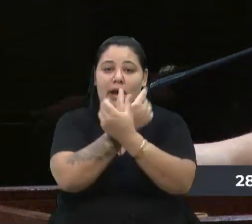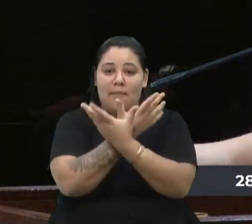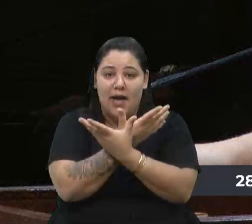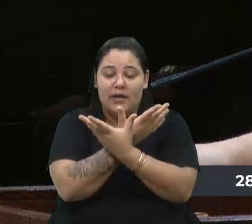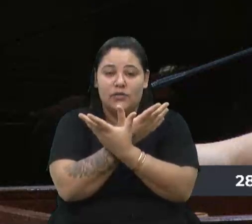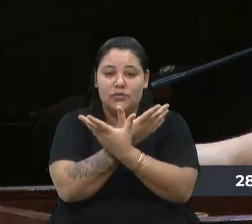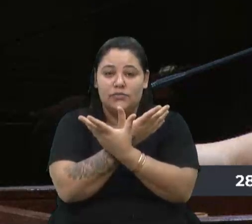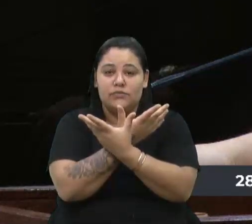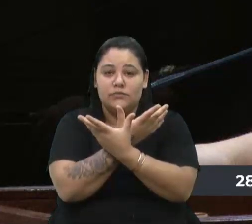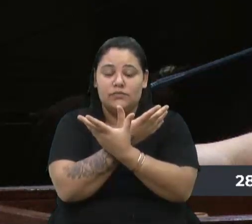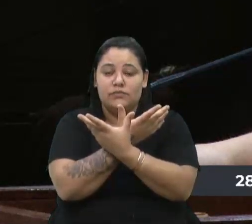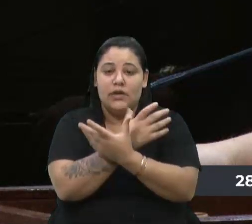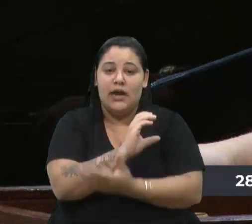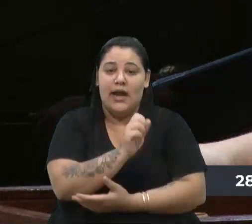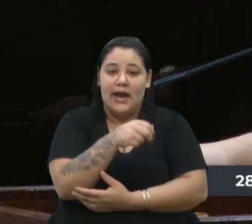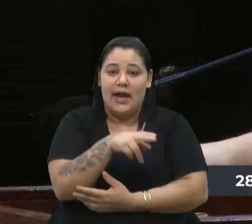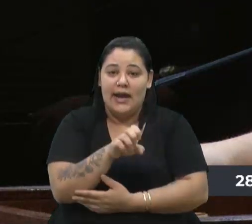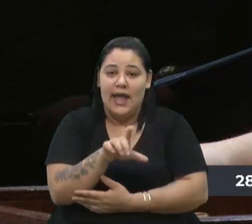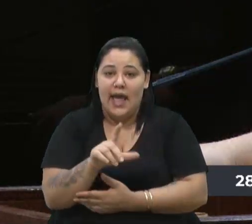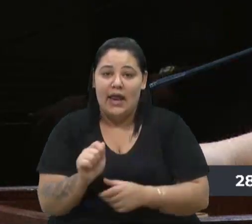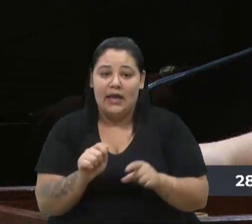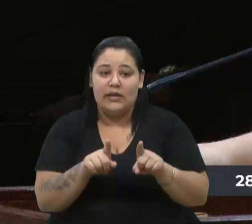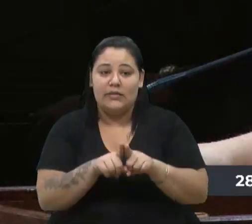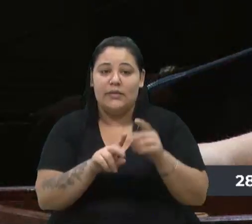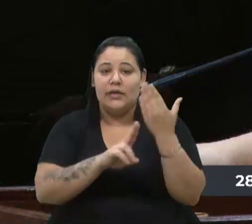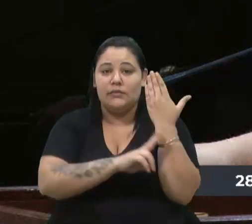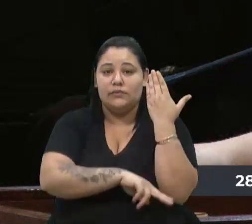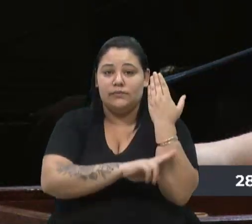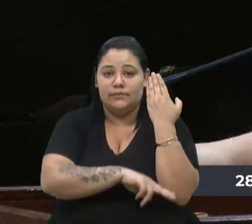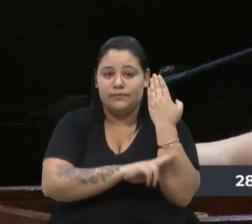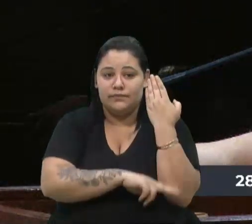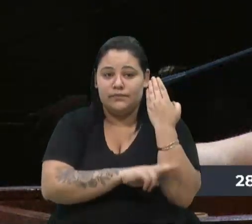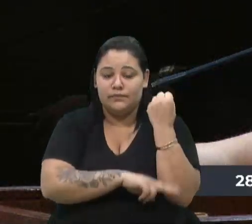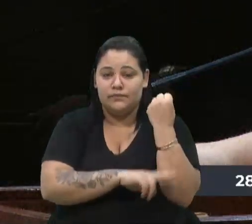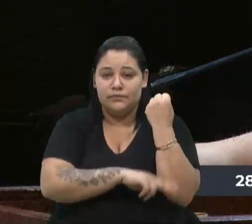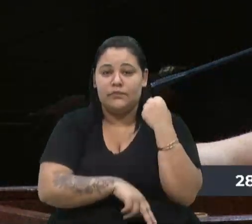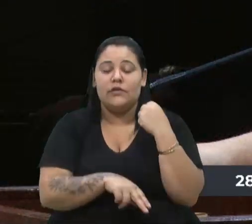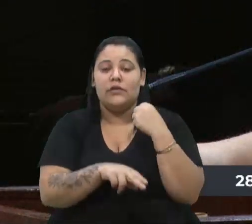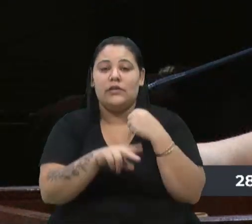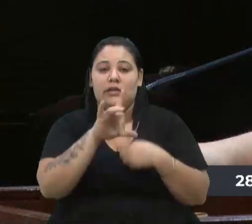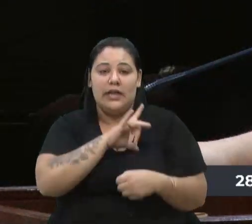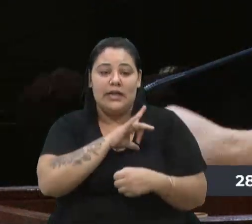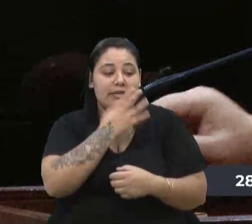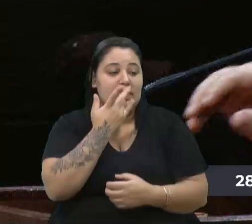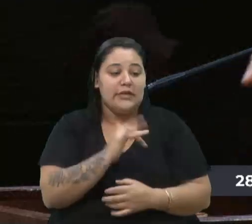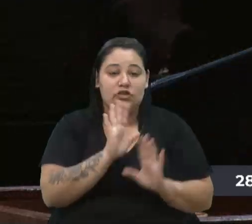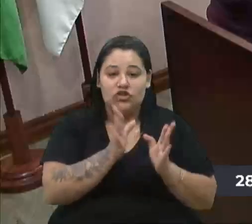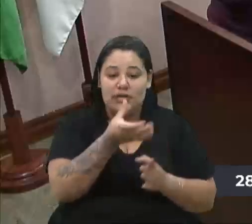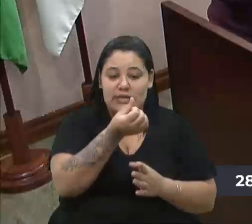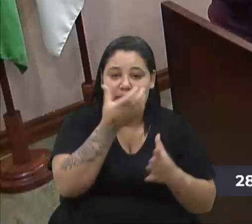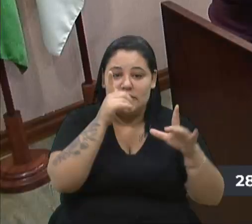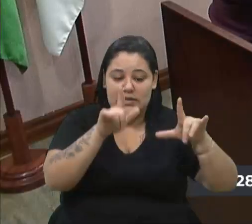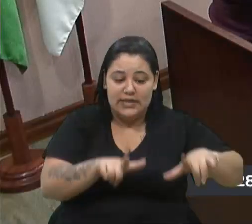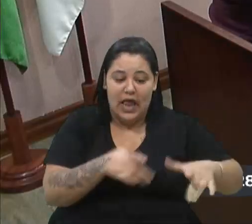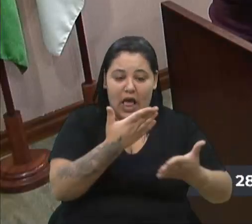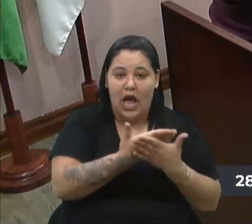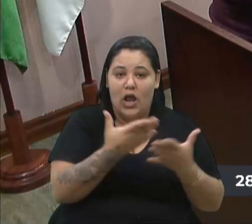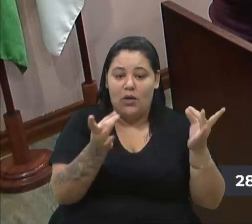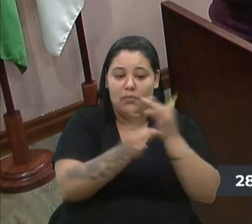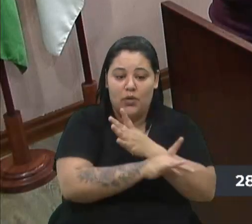de Canela está pronta as crianças estão com seis salas prontas mais a sala de direção mais o